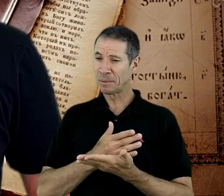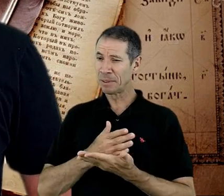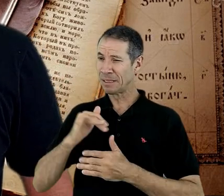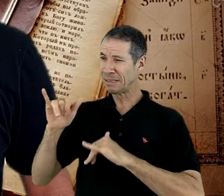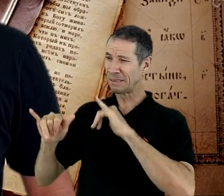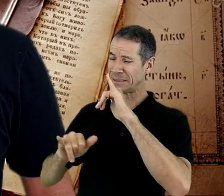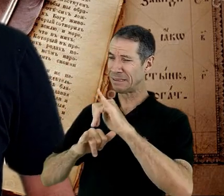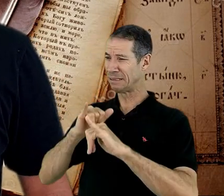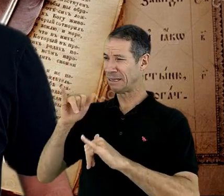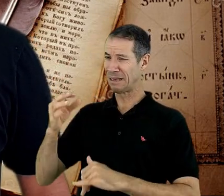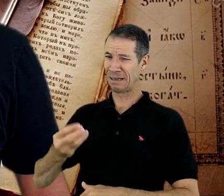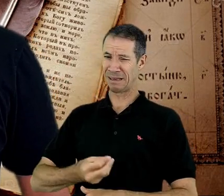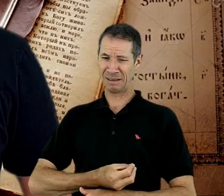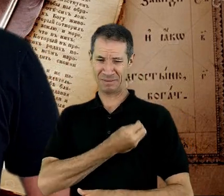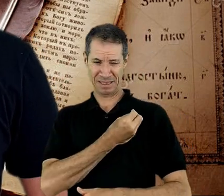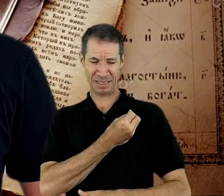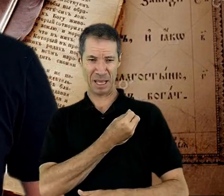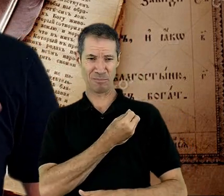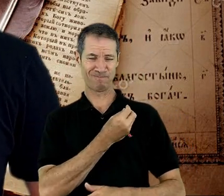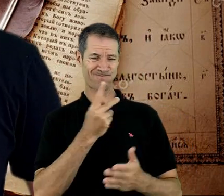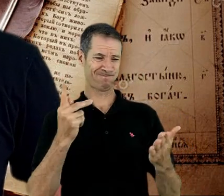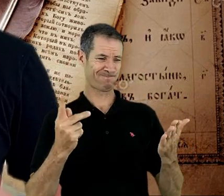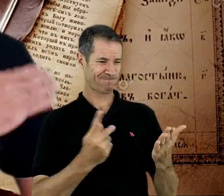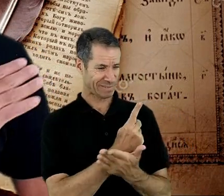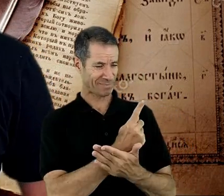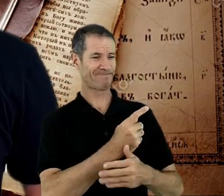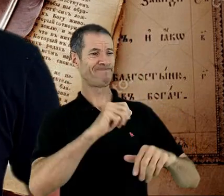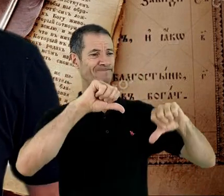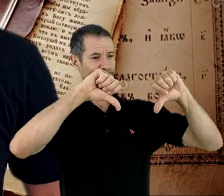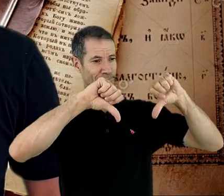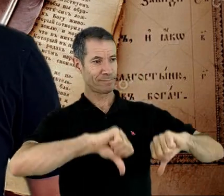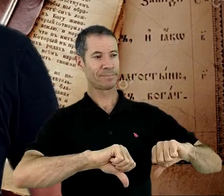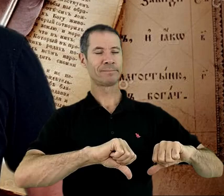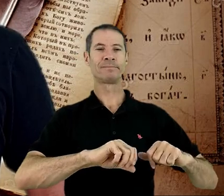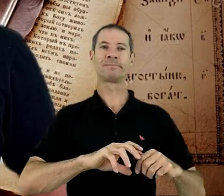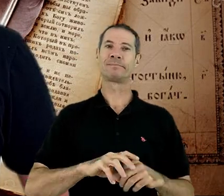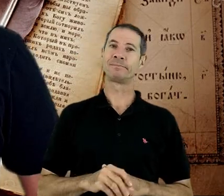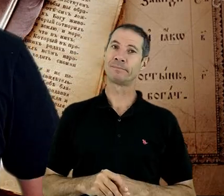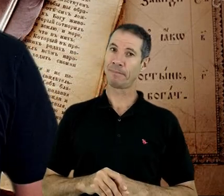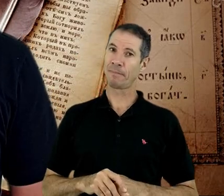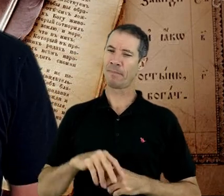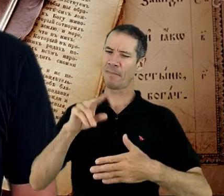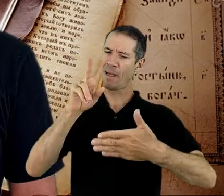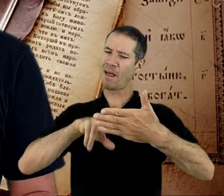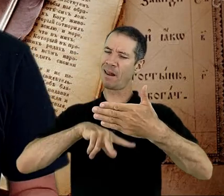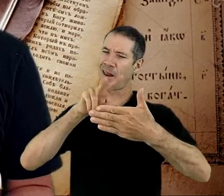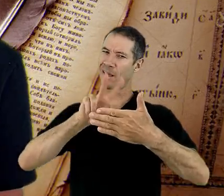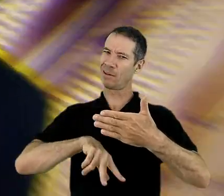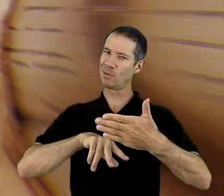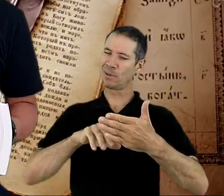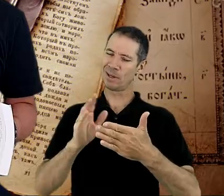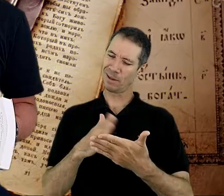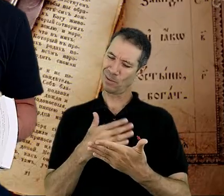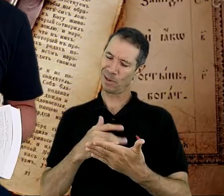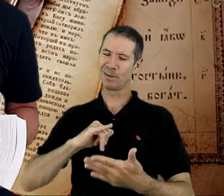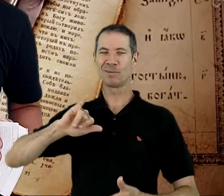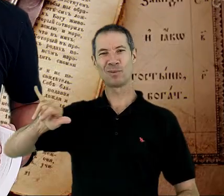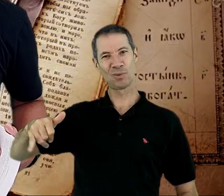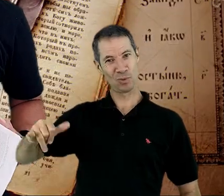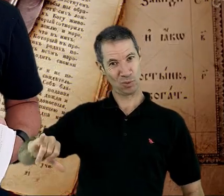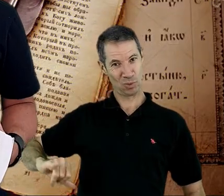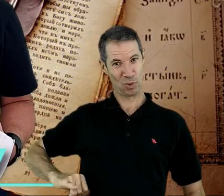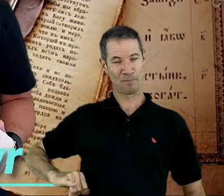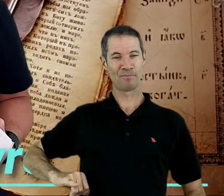a vida é injusta. Vamos ver isso no discorrer da leitura do livro de Jó. Bom, a